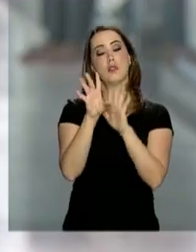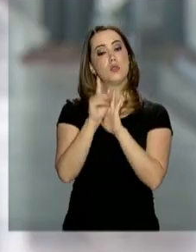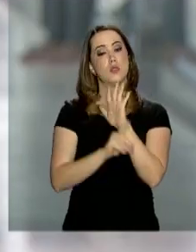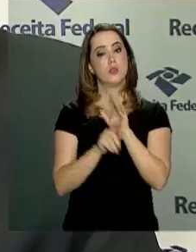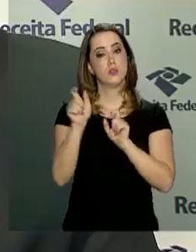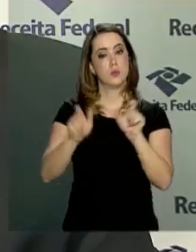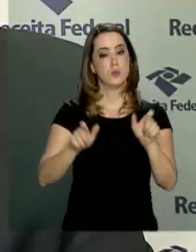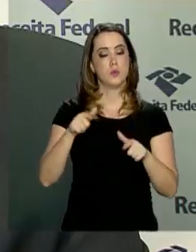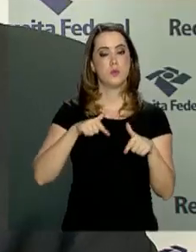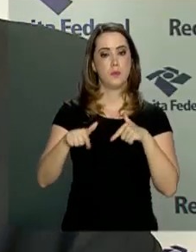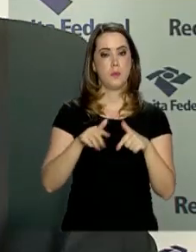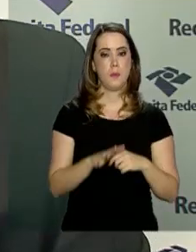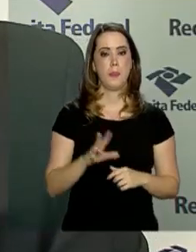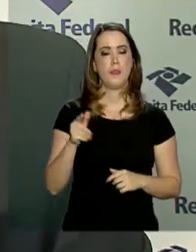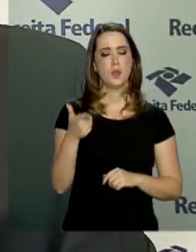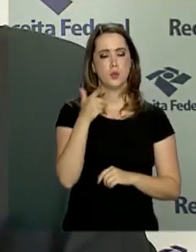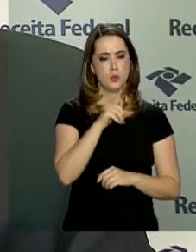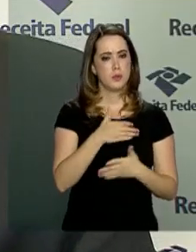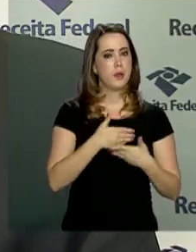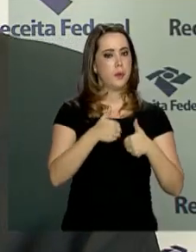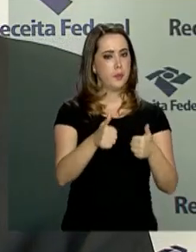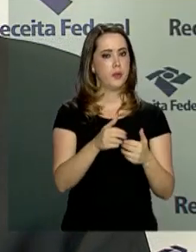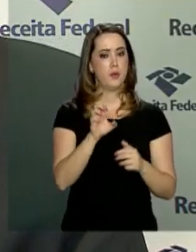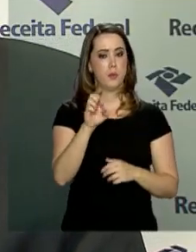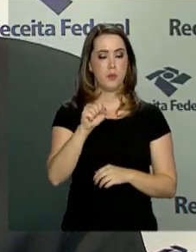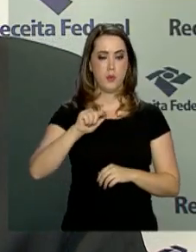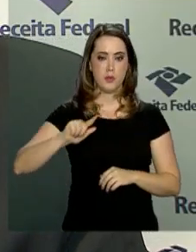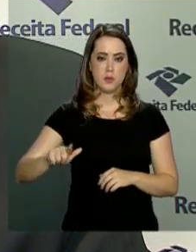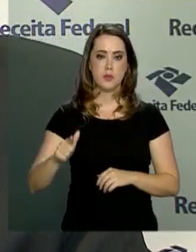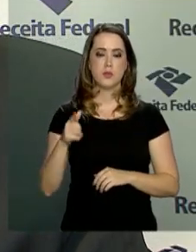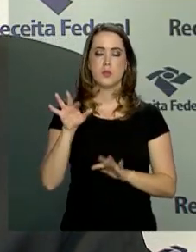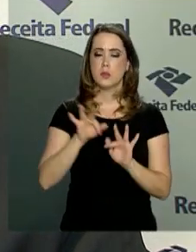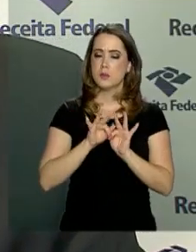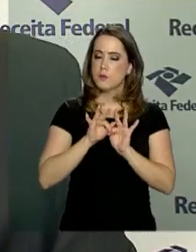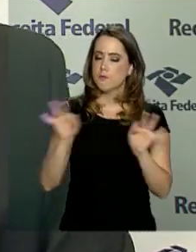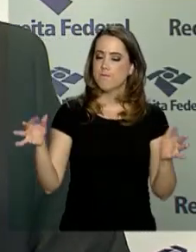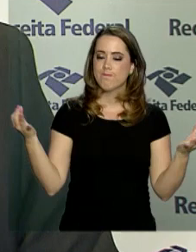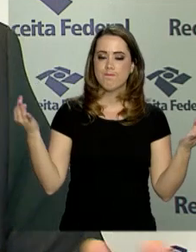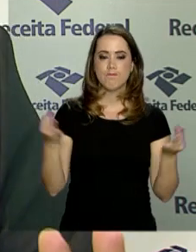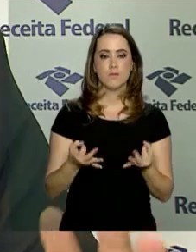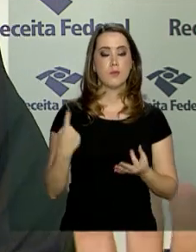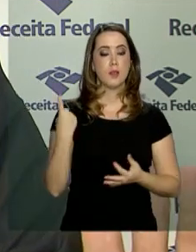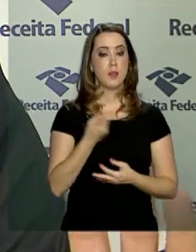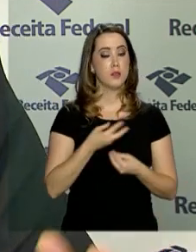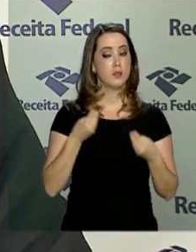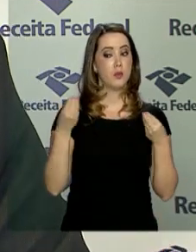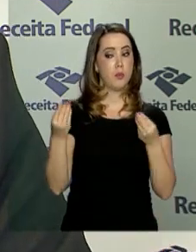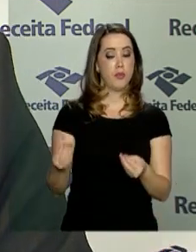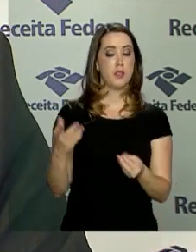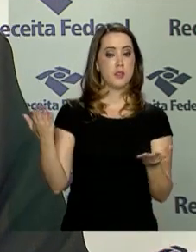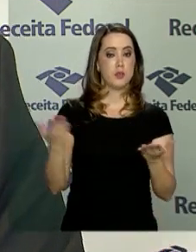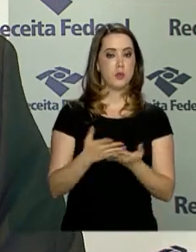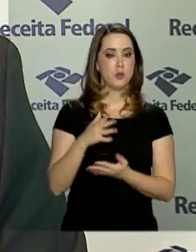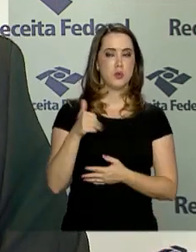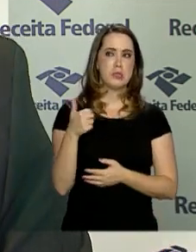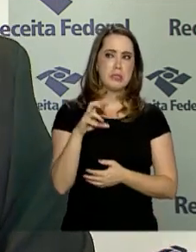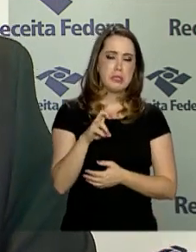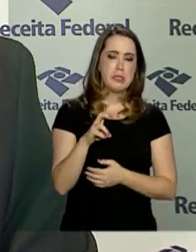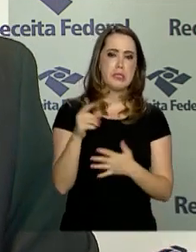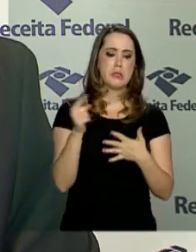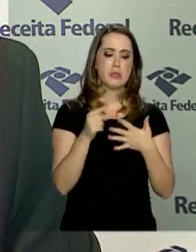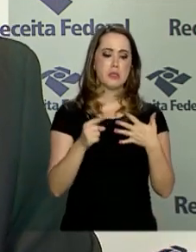trabalhador. Todos ganham com o E-Social. O E-Social é um processo de simplificação fantástico. Nós estamos trazendo hoje um universo de 15